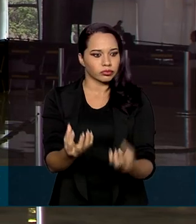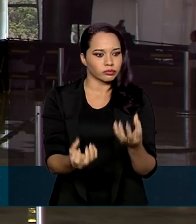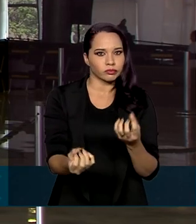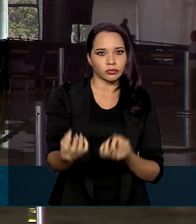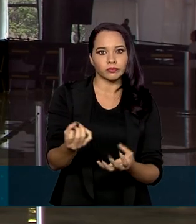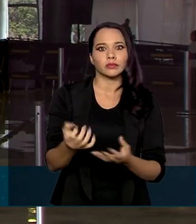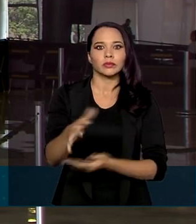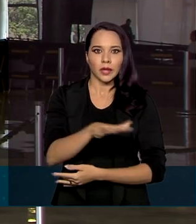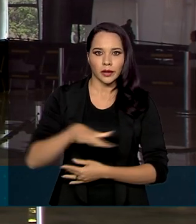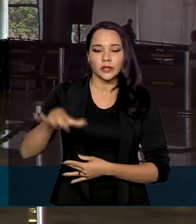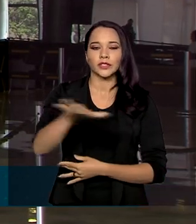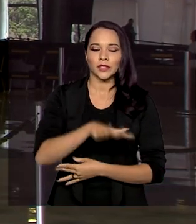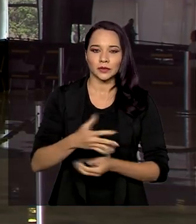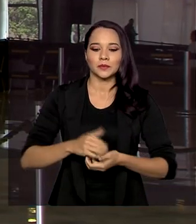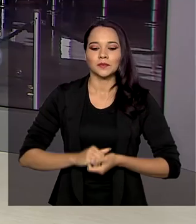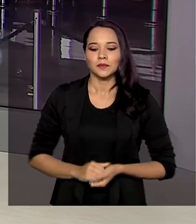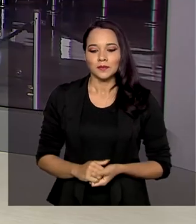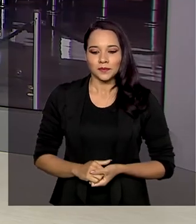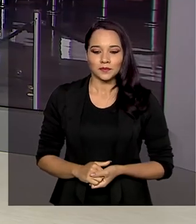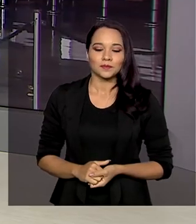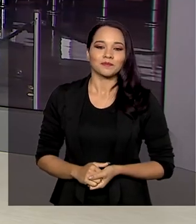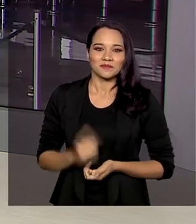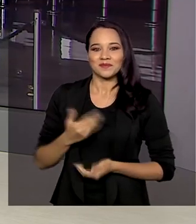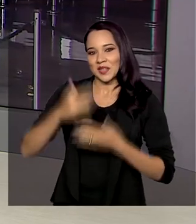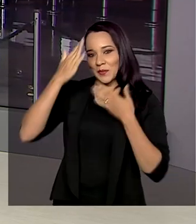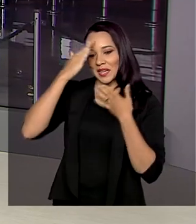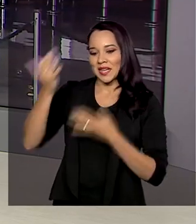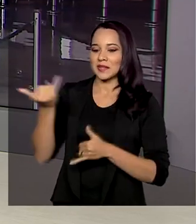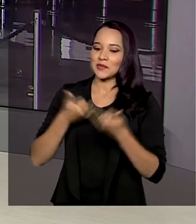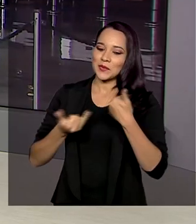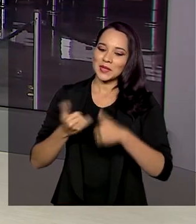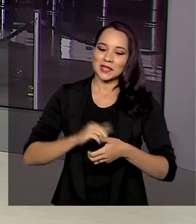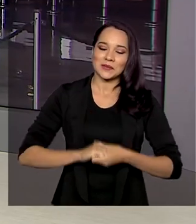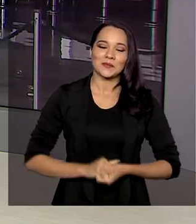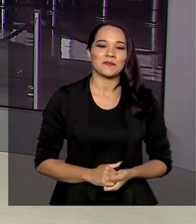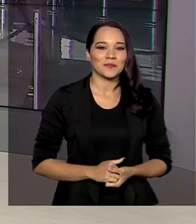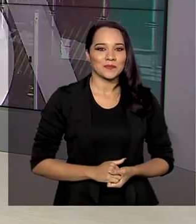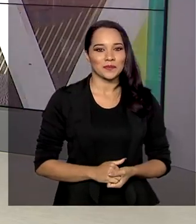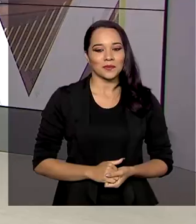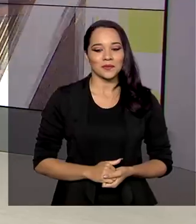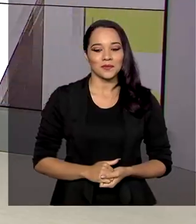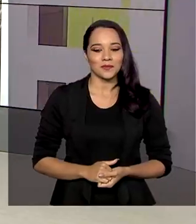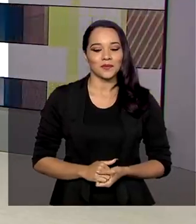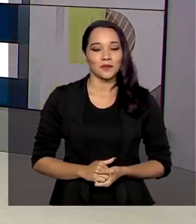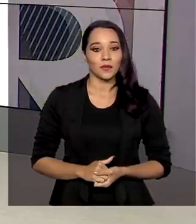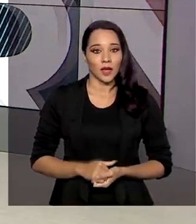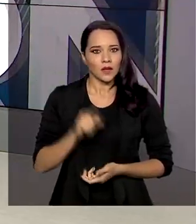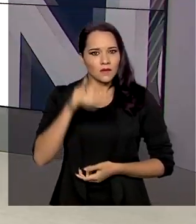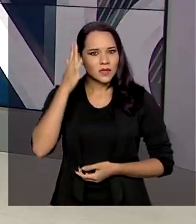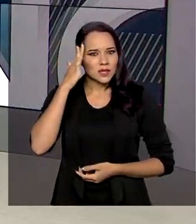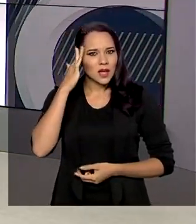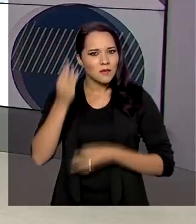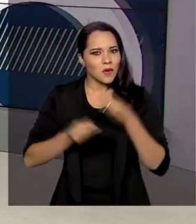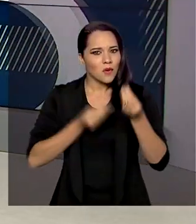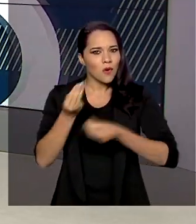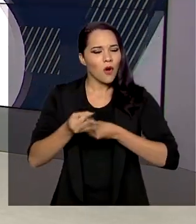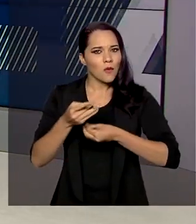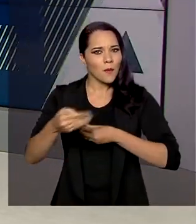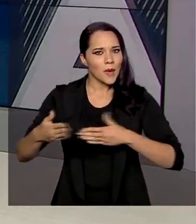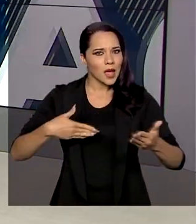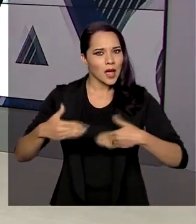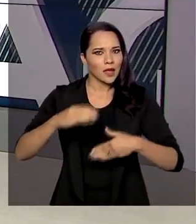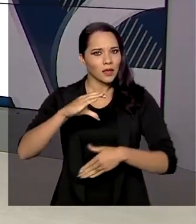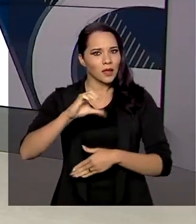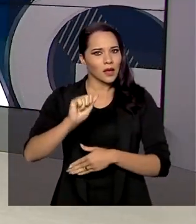aí na região. É com você, Lilian. Obrigada pelas informações, Glauco. Você sabe como funciona o mercado de